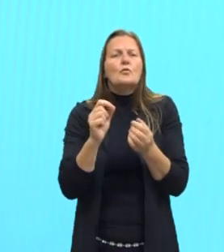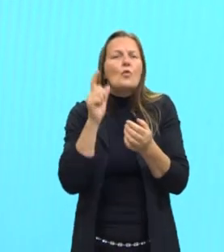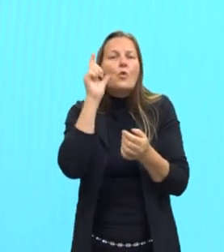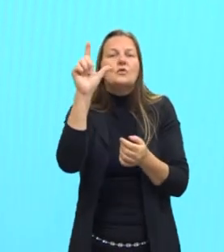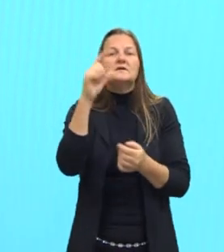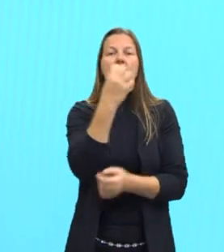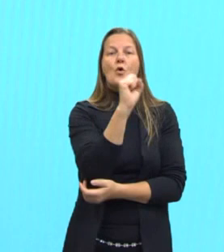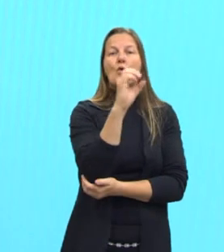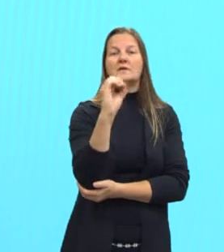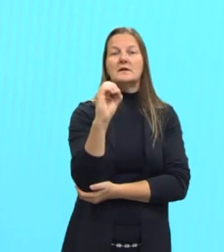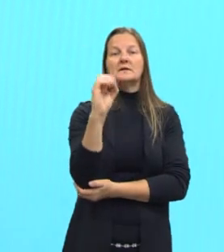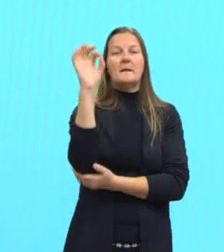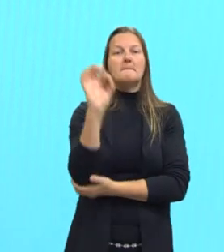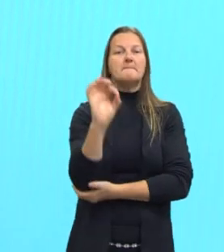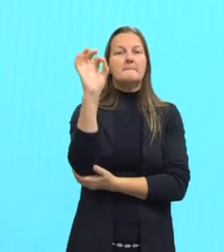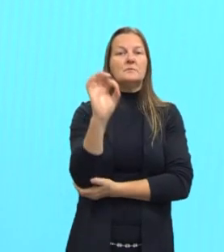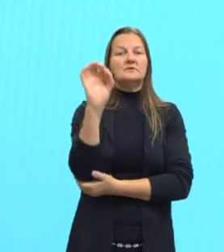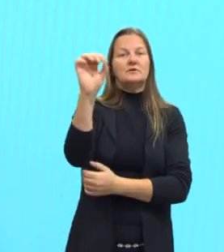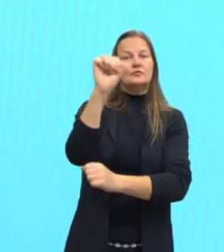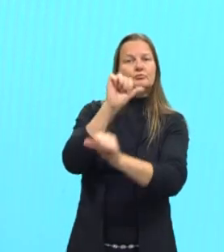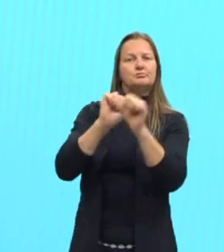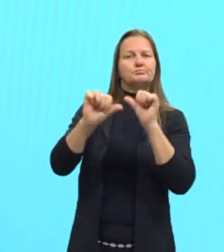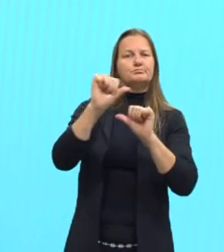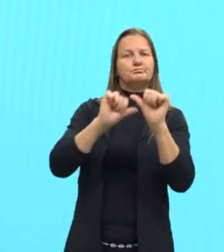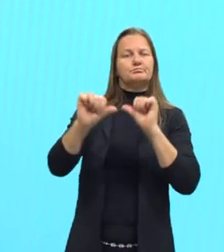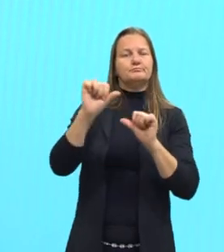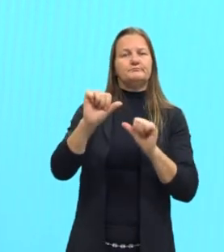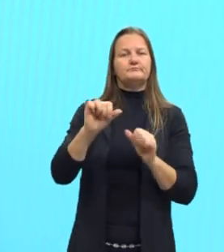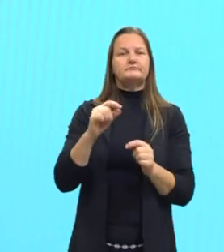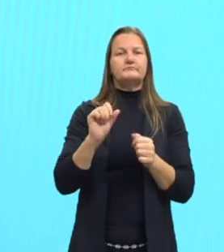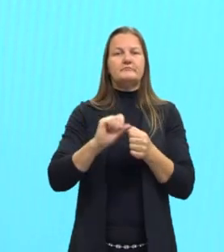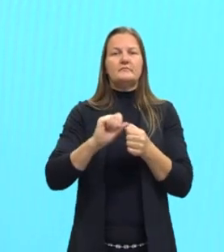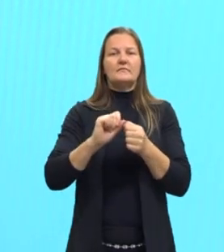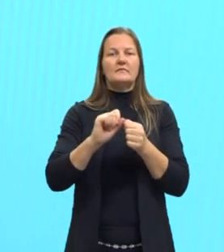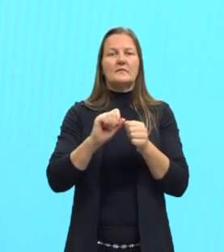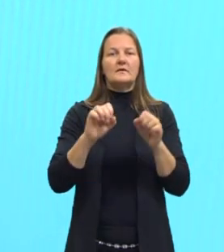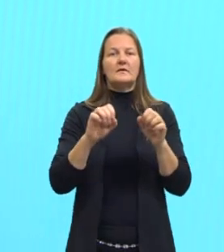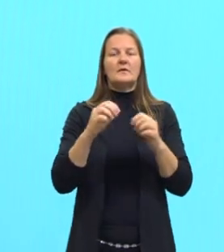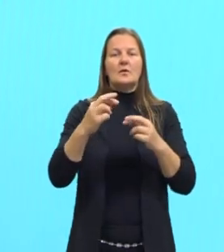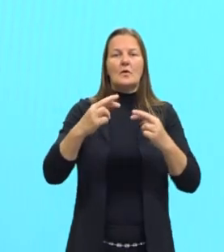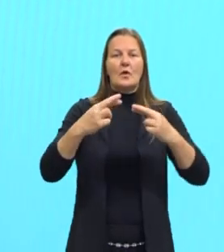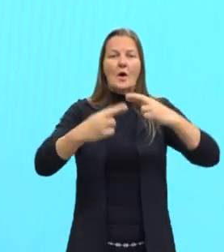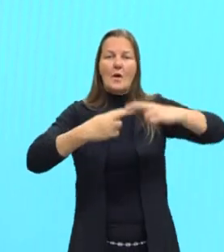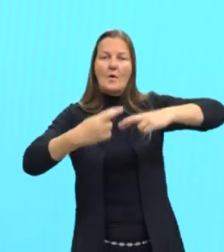80% de conversão. Então, o rendimento da minha reação não foi 100%.